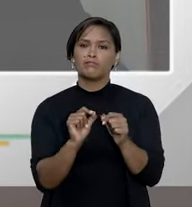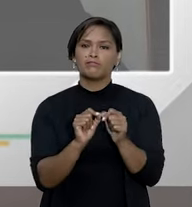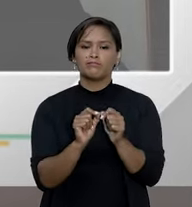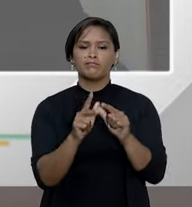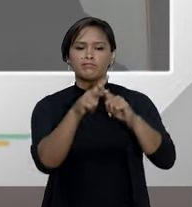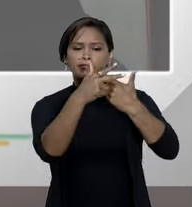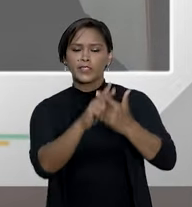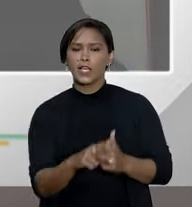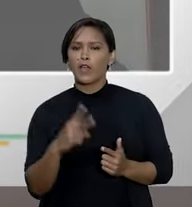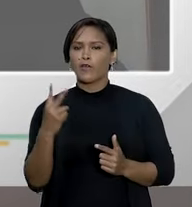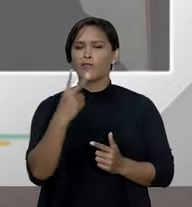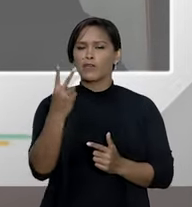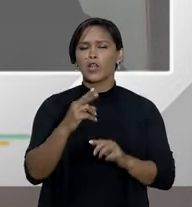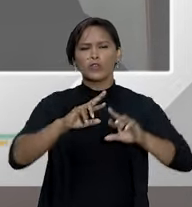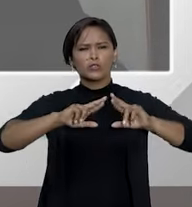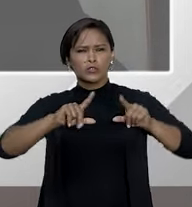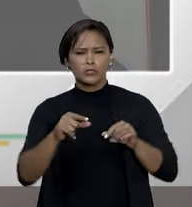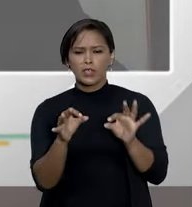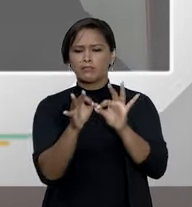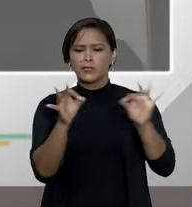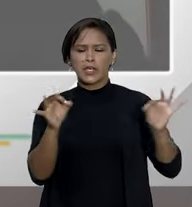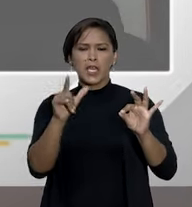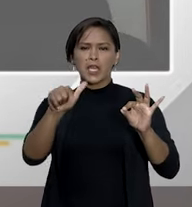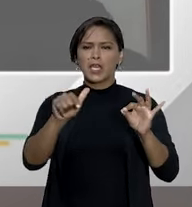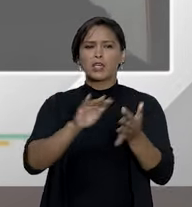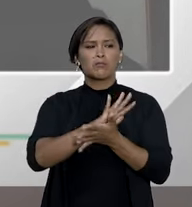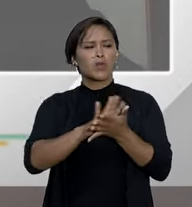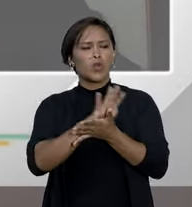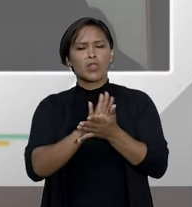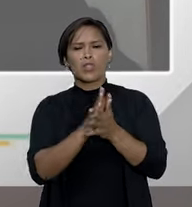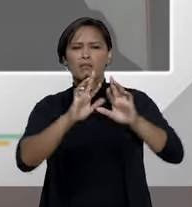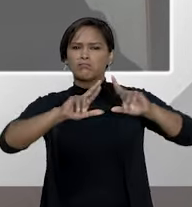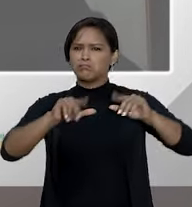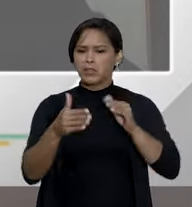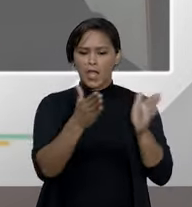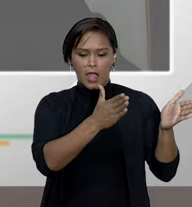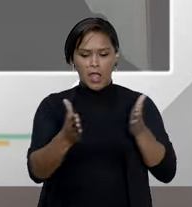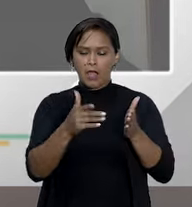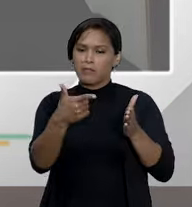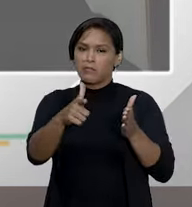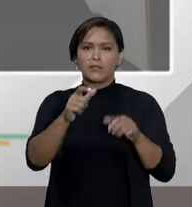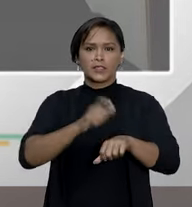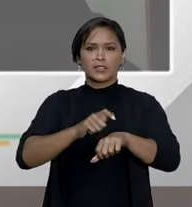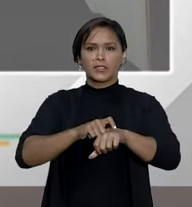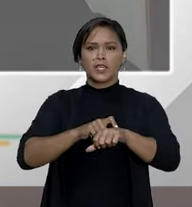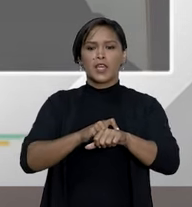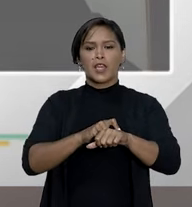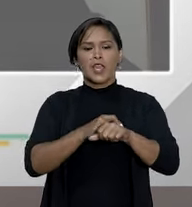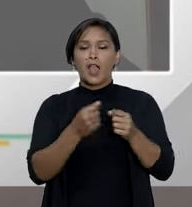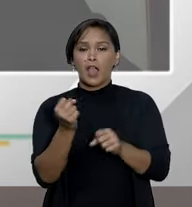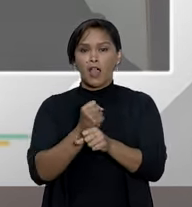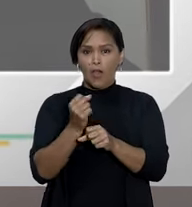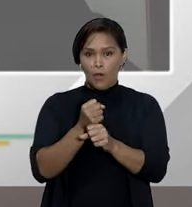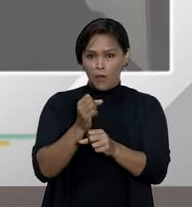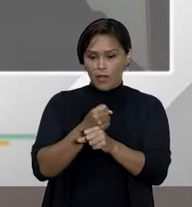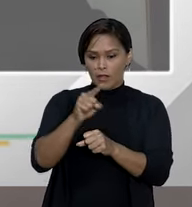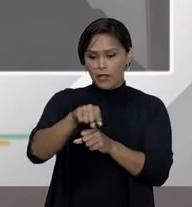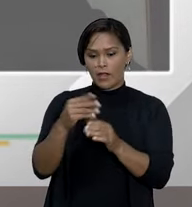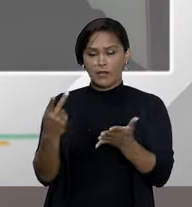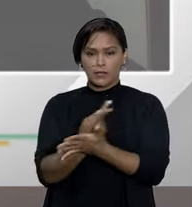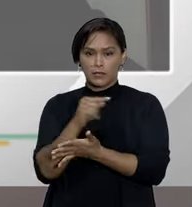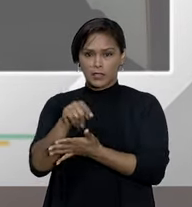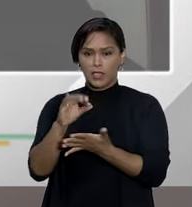reajustes desarrassoados, aleatórios, e que fujam à base atuarial condigna com aquela situação,